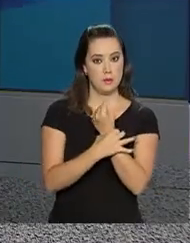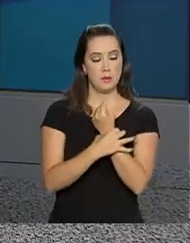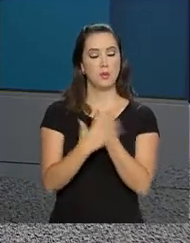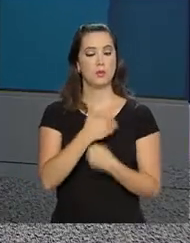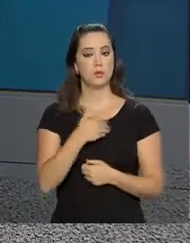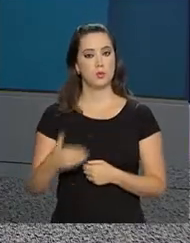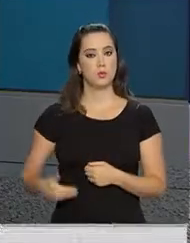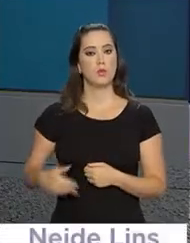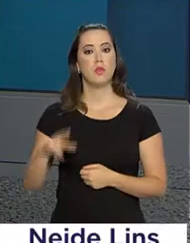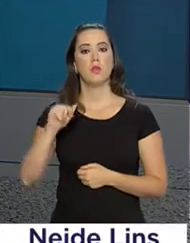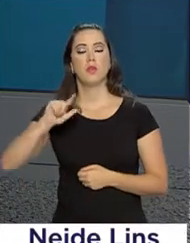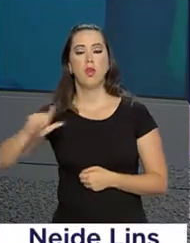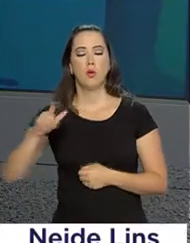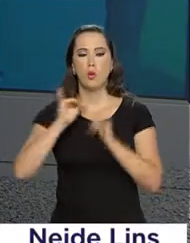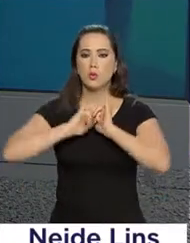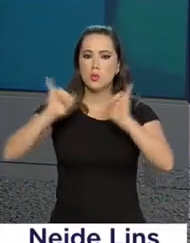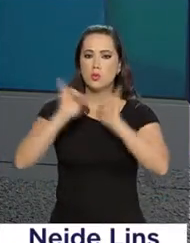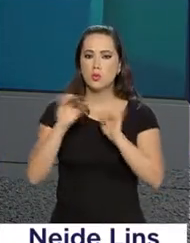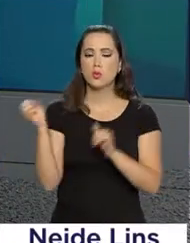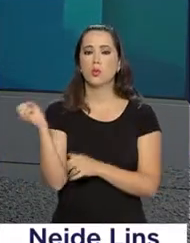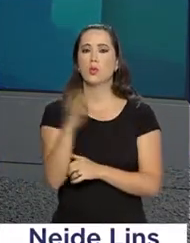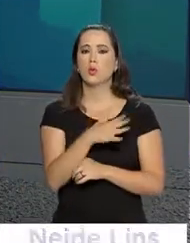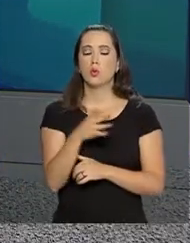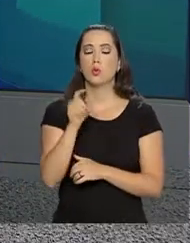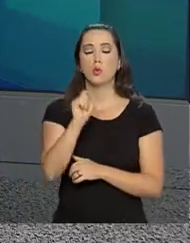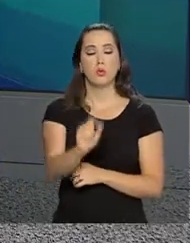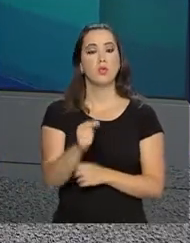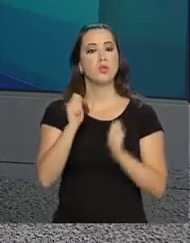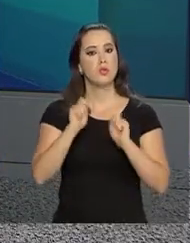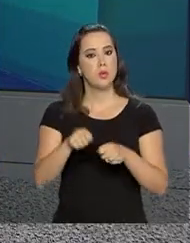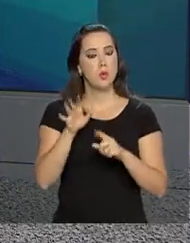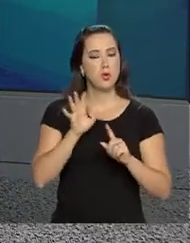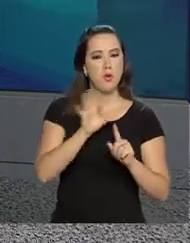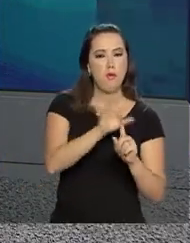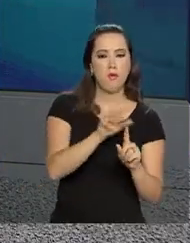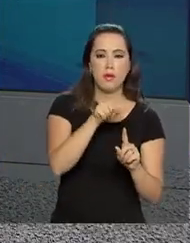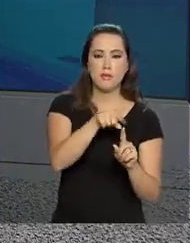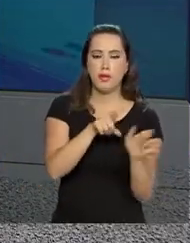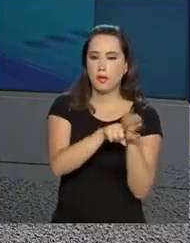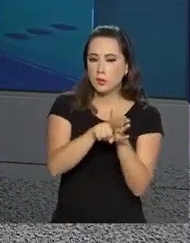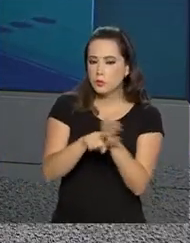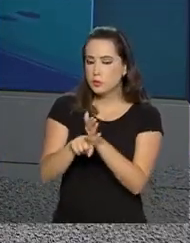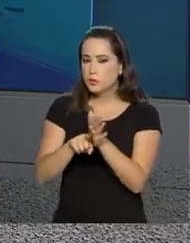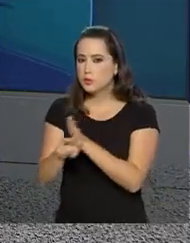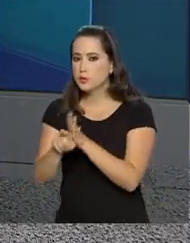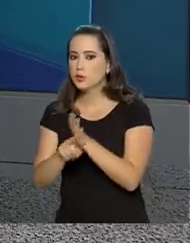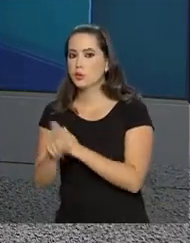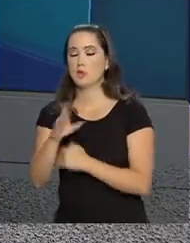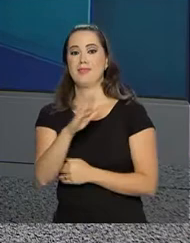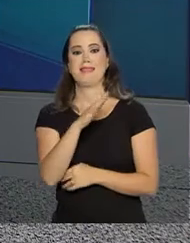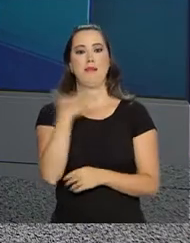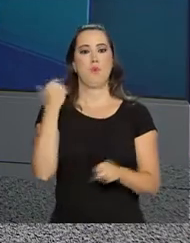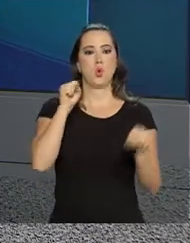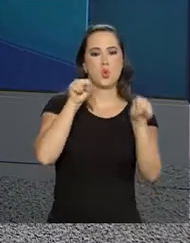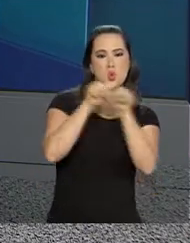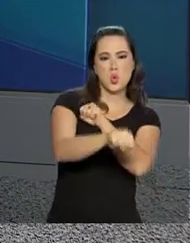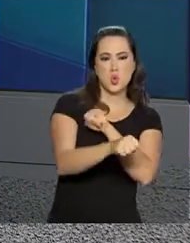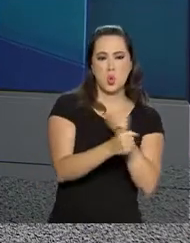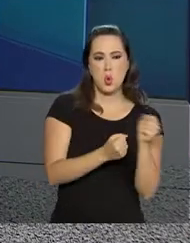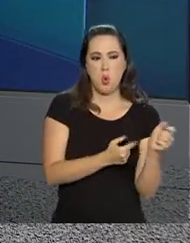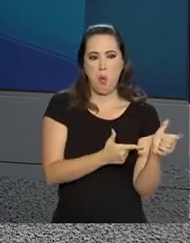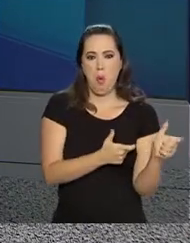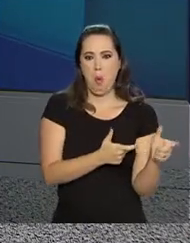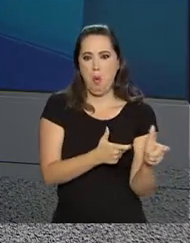Raul Jugman anunciou novos desdobramentos que podem influenciar nas investigações do caso do assassinato da vereadora